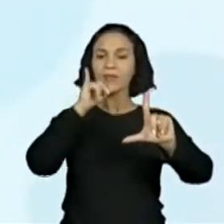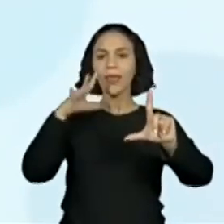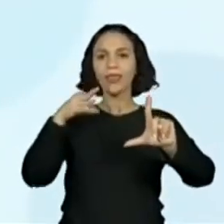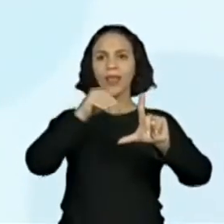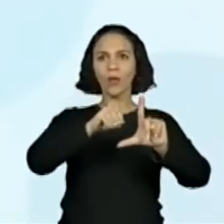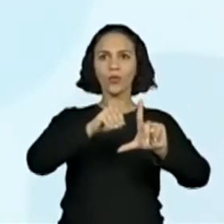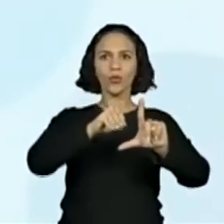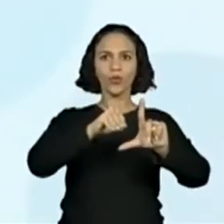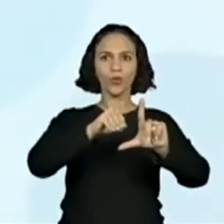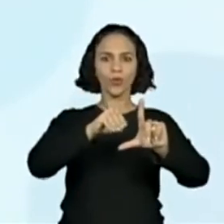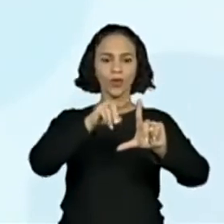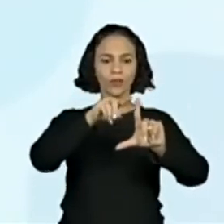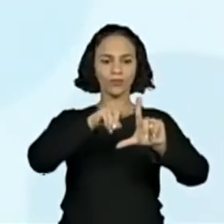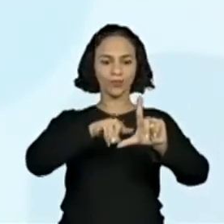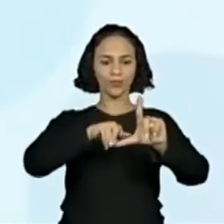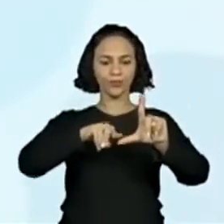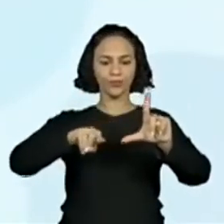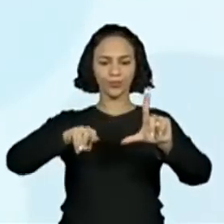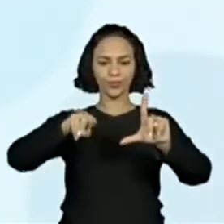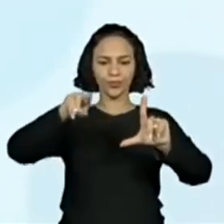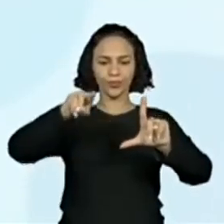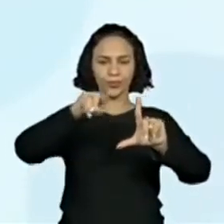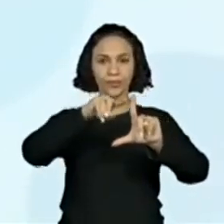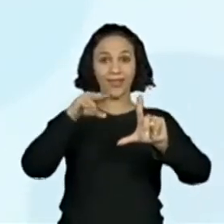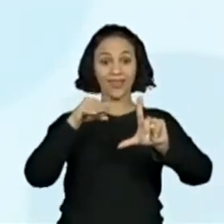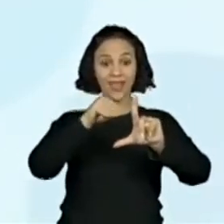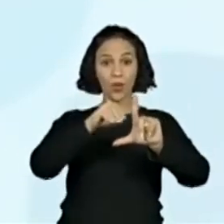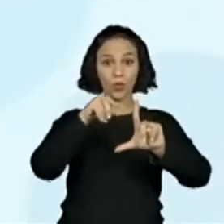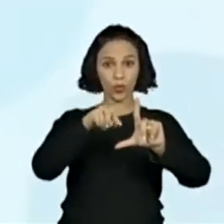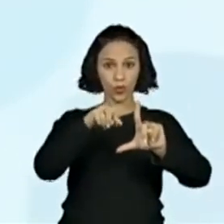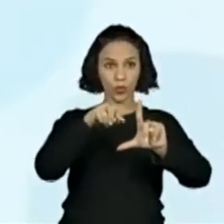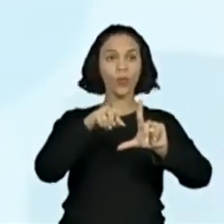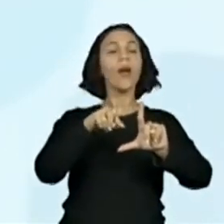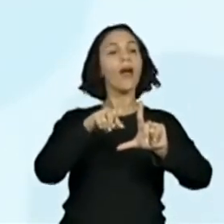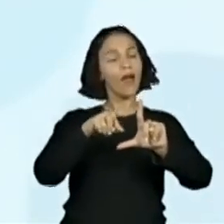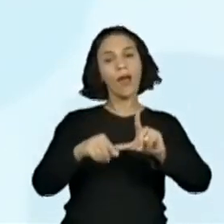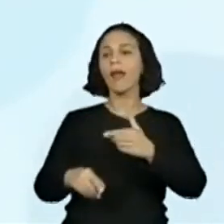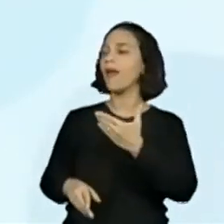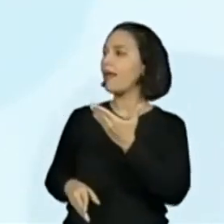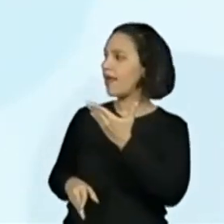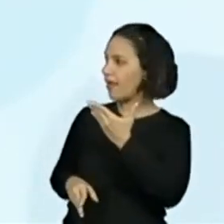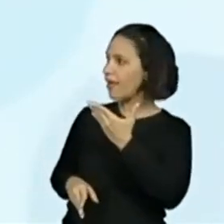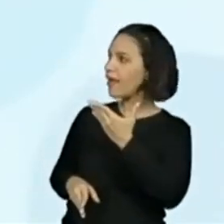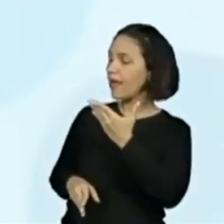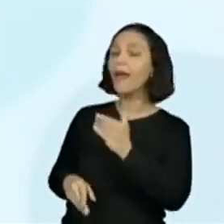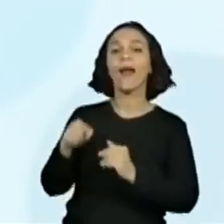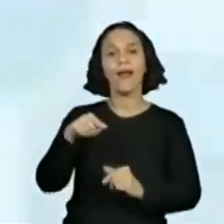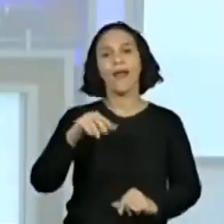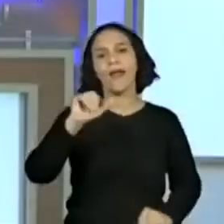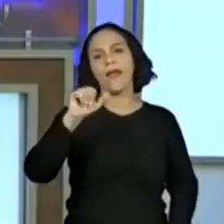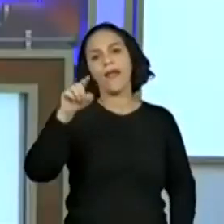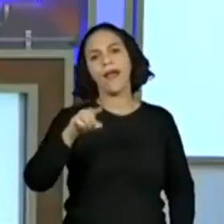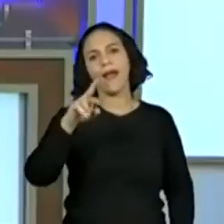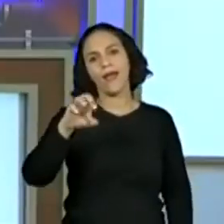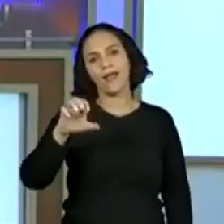assim. É a medida dessa área aqui, ó. Da parte interna de uma figura. Essa é a área,